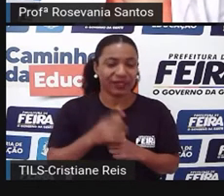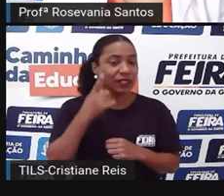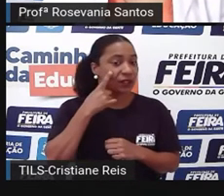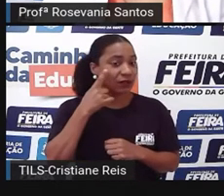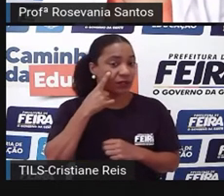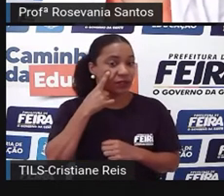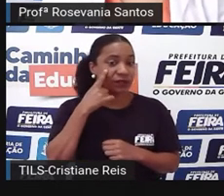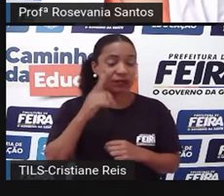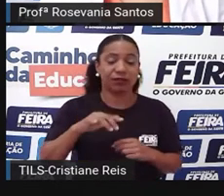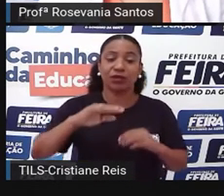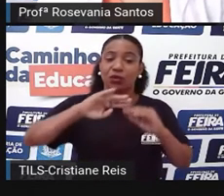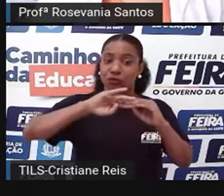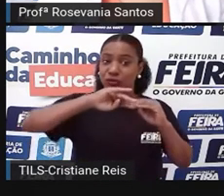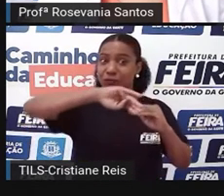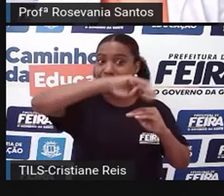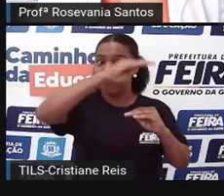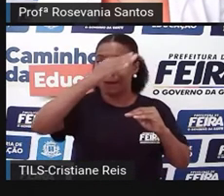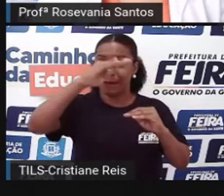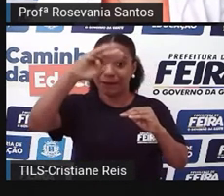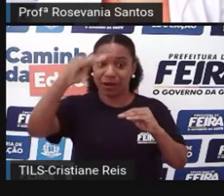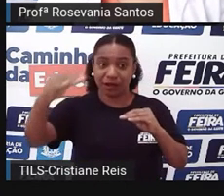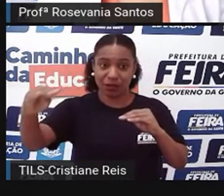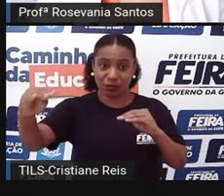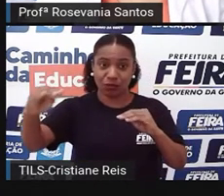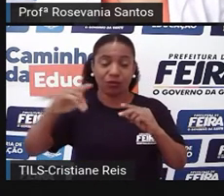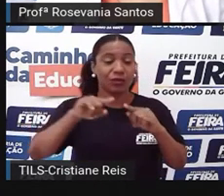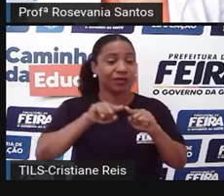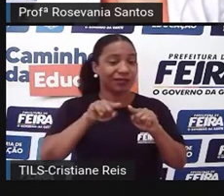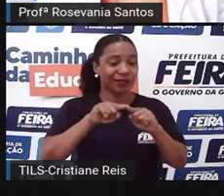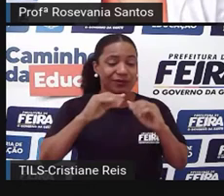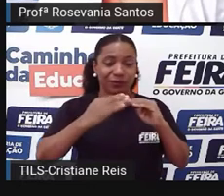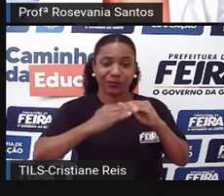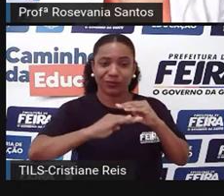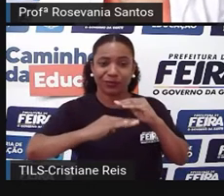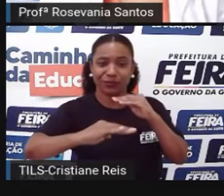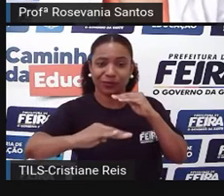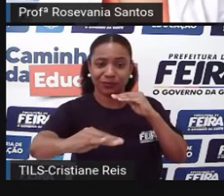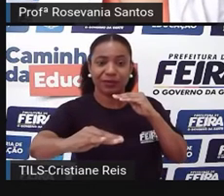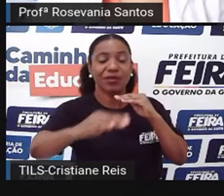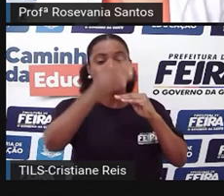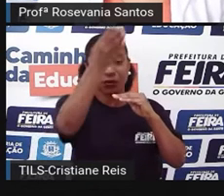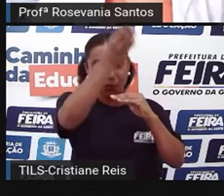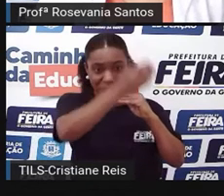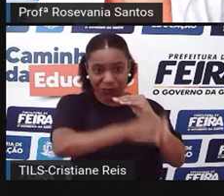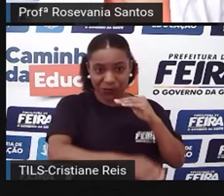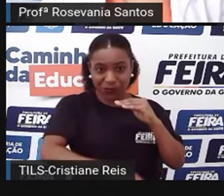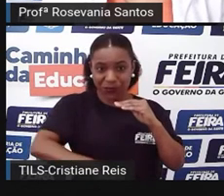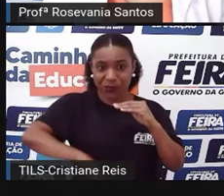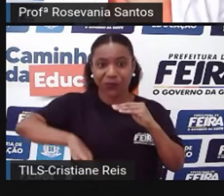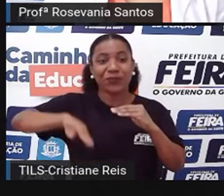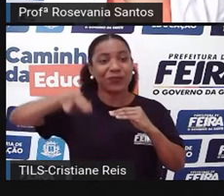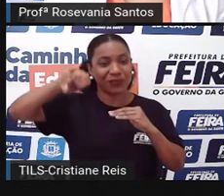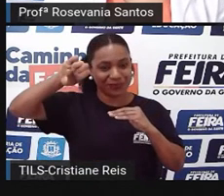altas, como planaltos, as áreas mais baixas, né, agora como as depressões, e